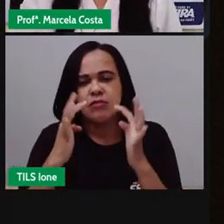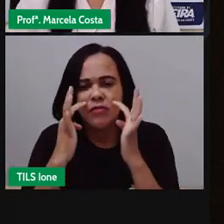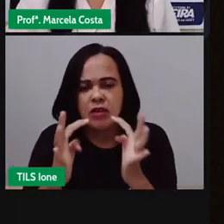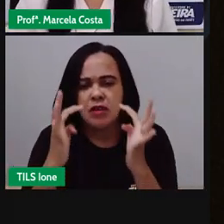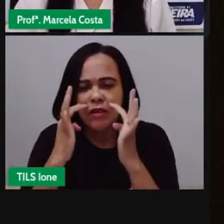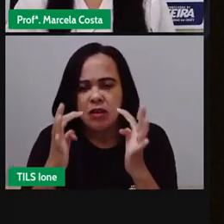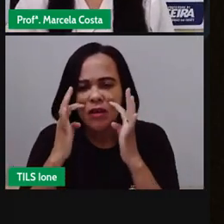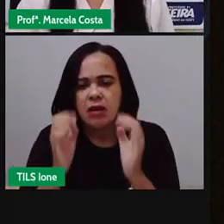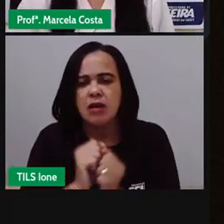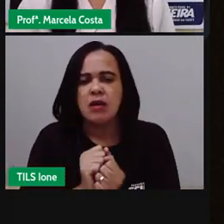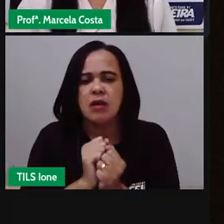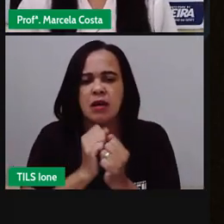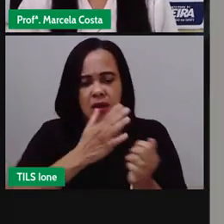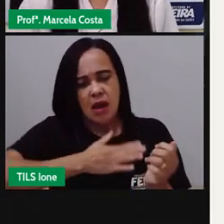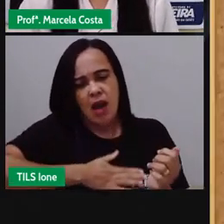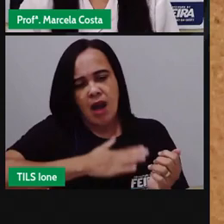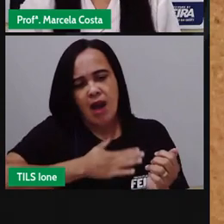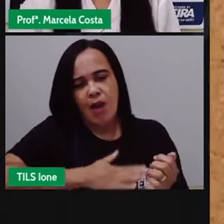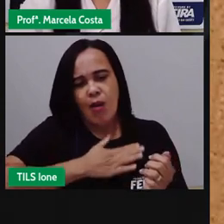então vamos lá